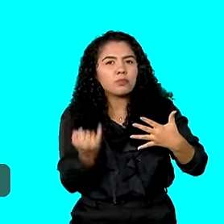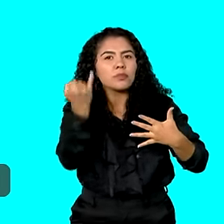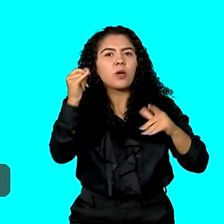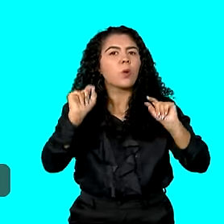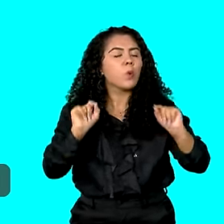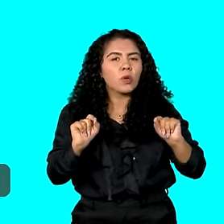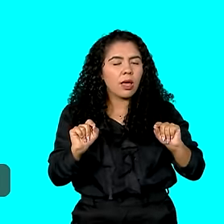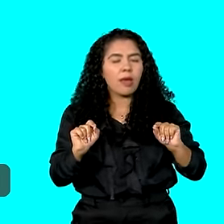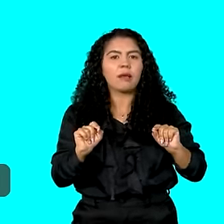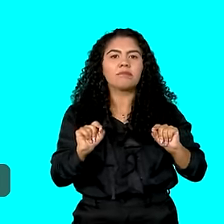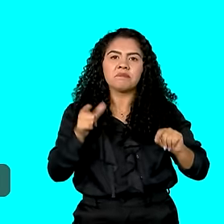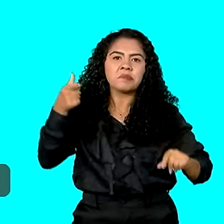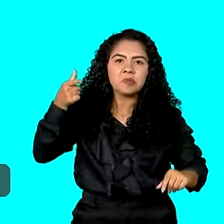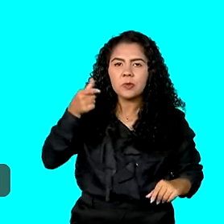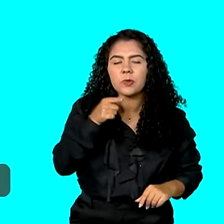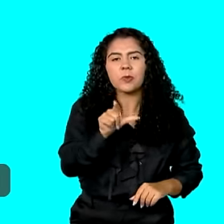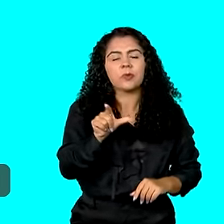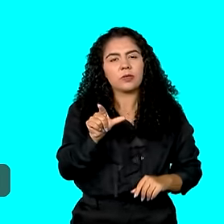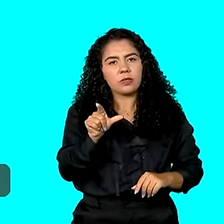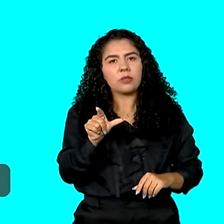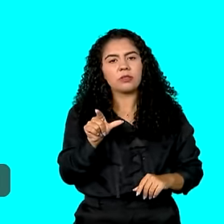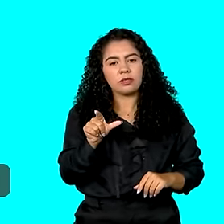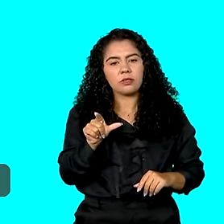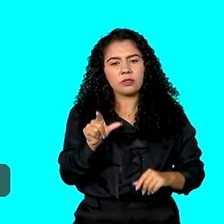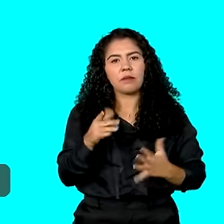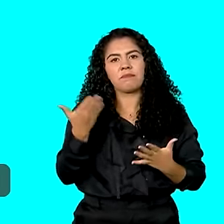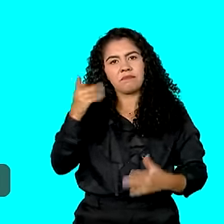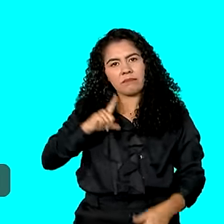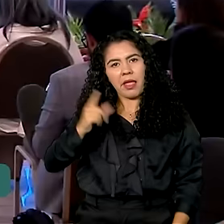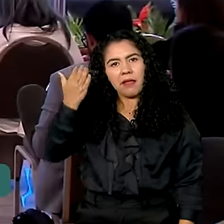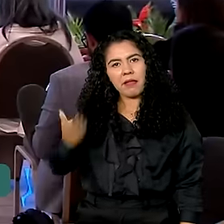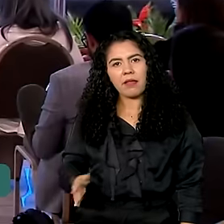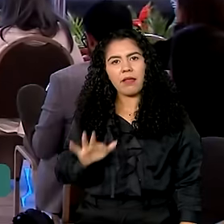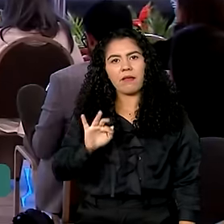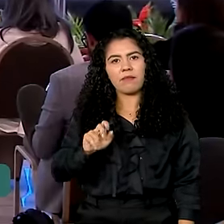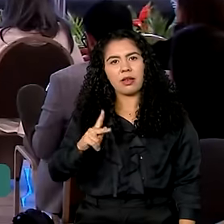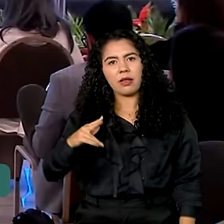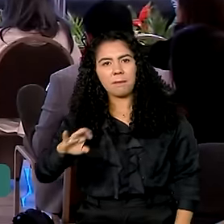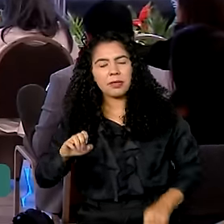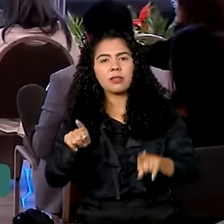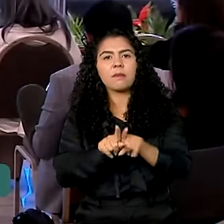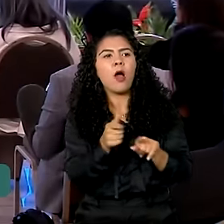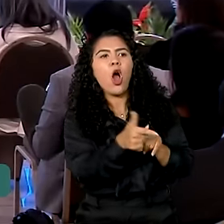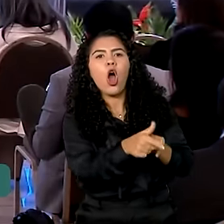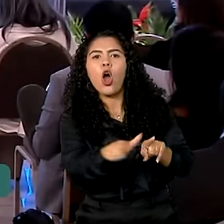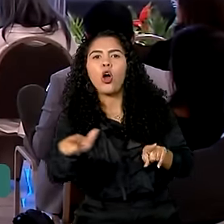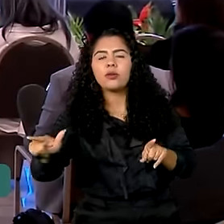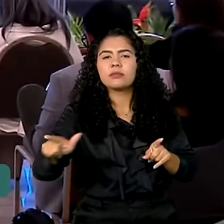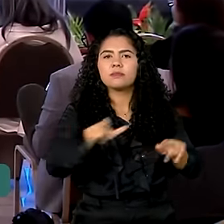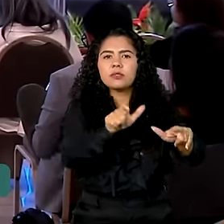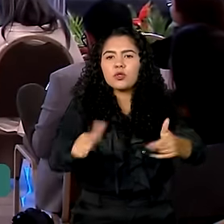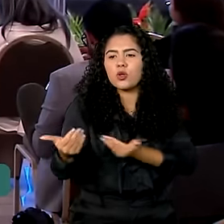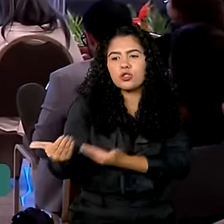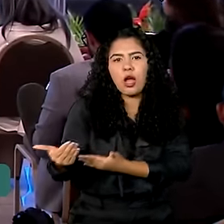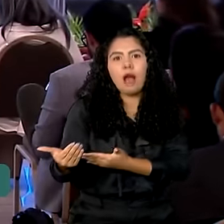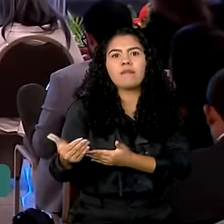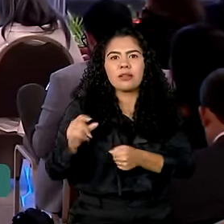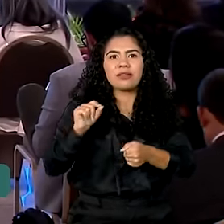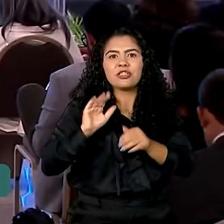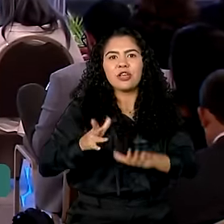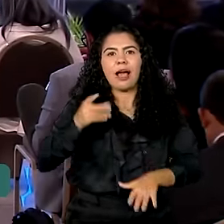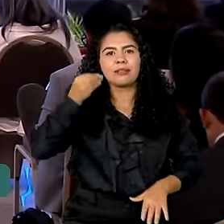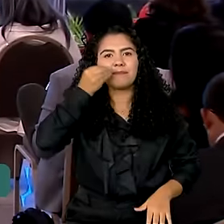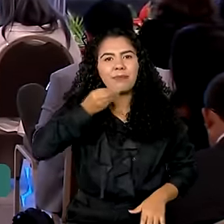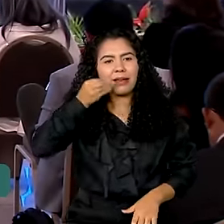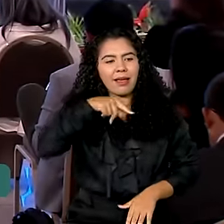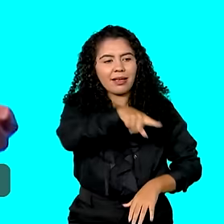é permitir, como tem aqui o Felipe e outros jovens que fazem o ensino técnico, que querem ir